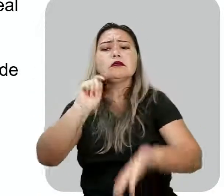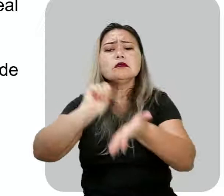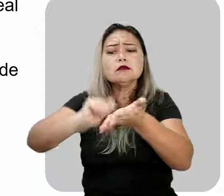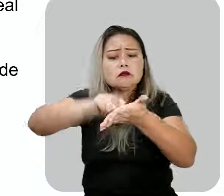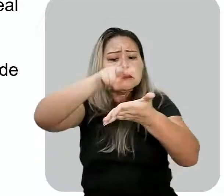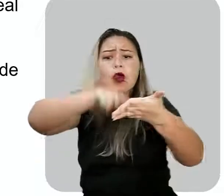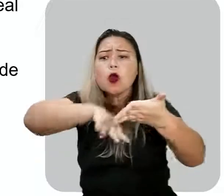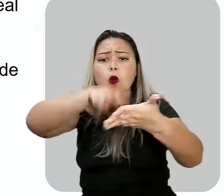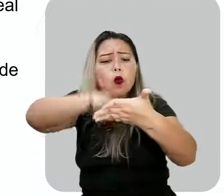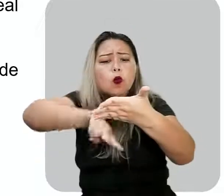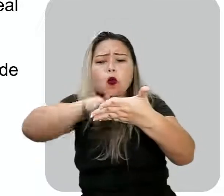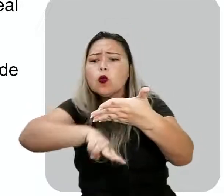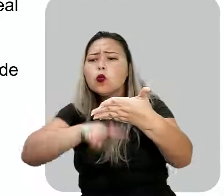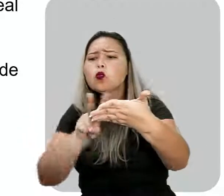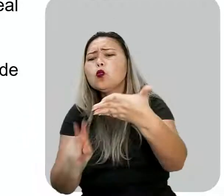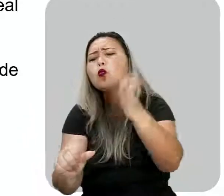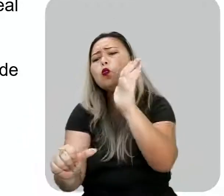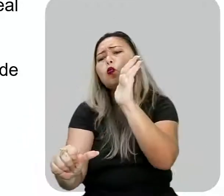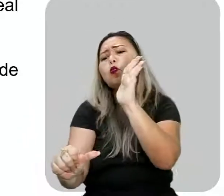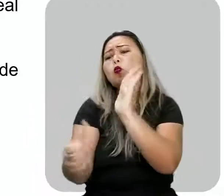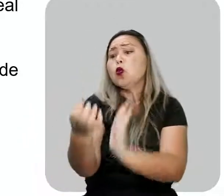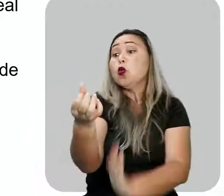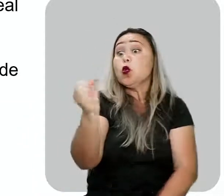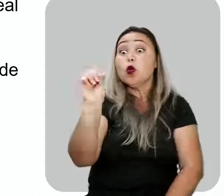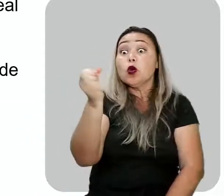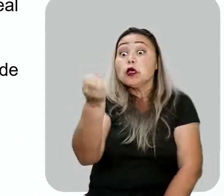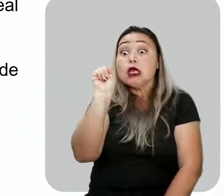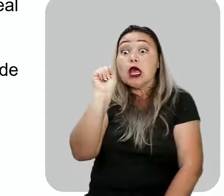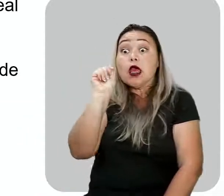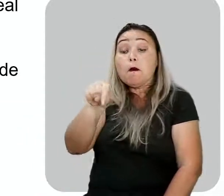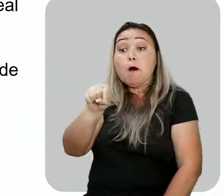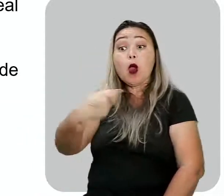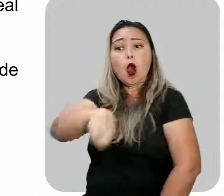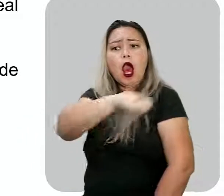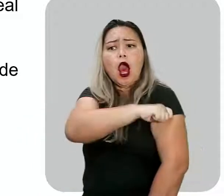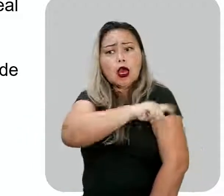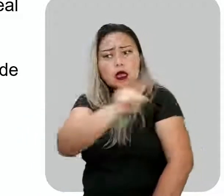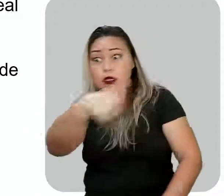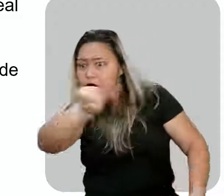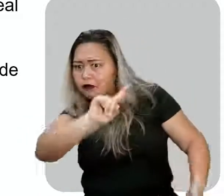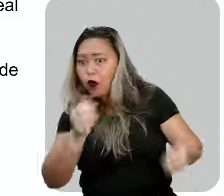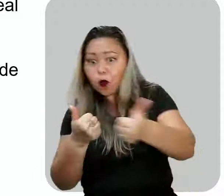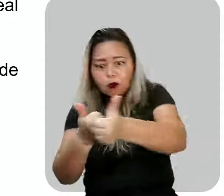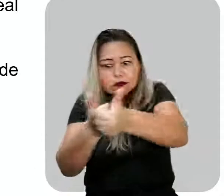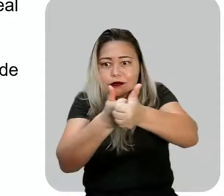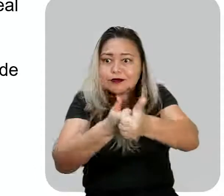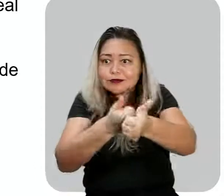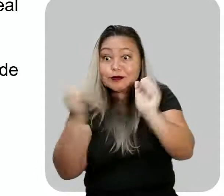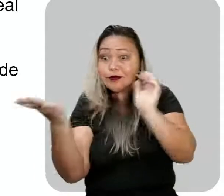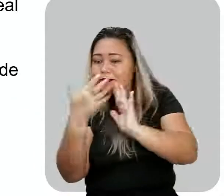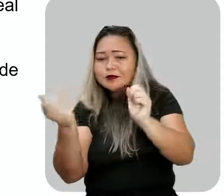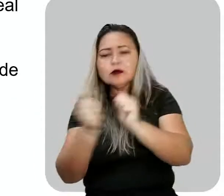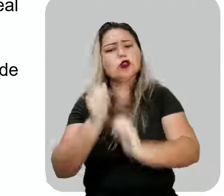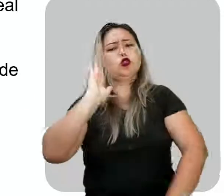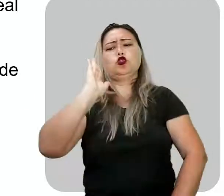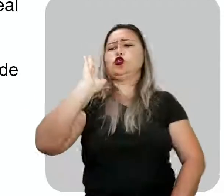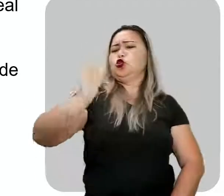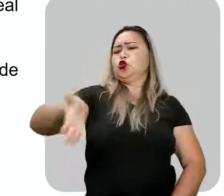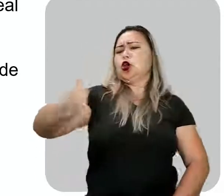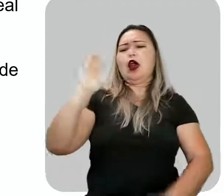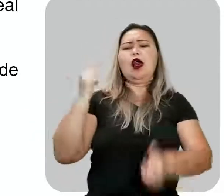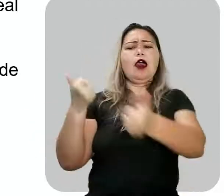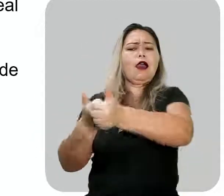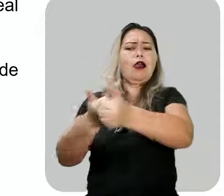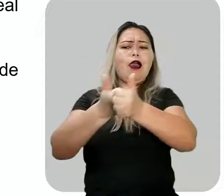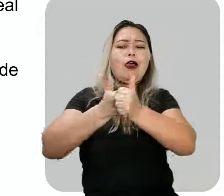fazer essa leitura. 6 mil alunos, Márcia, será que eles vão acompanhar? Com certeza, já está